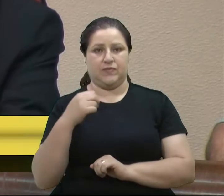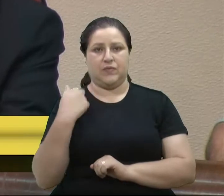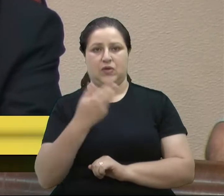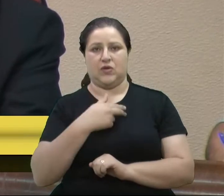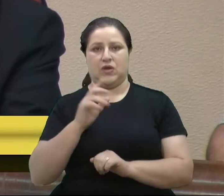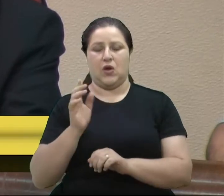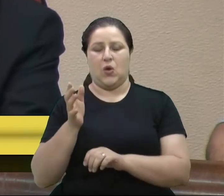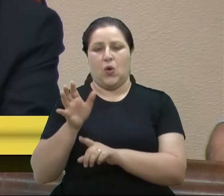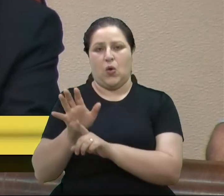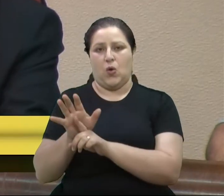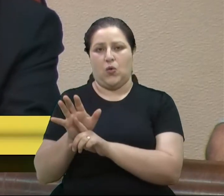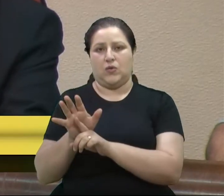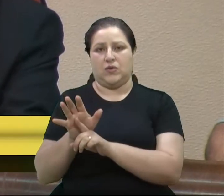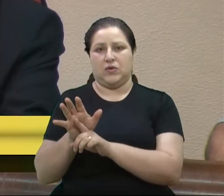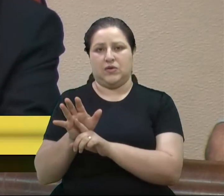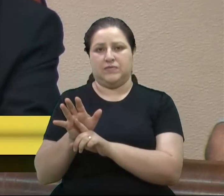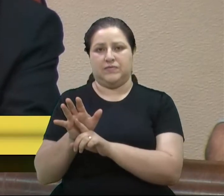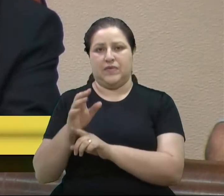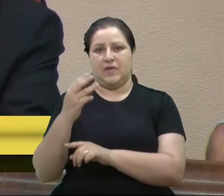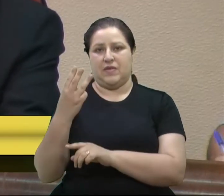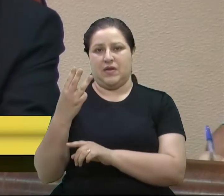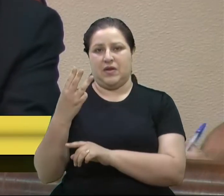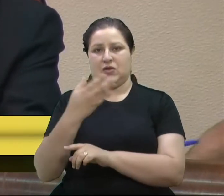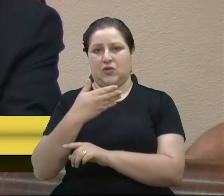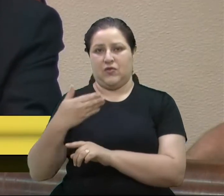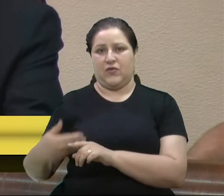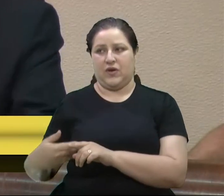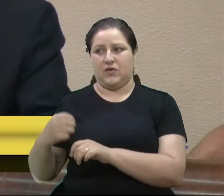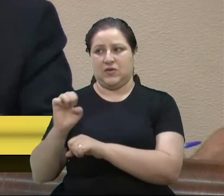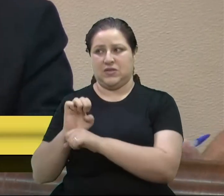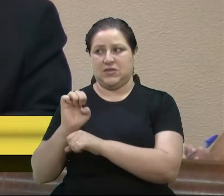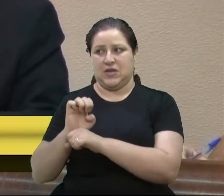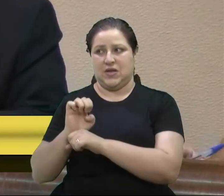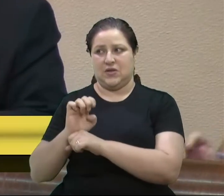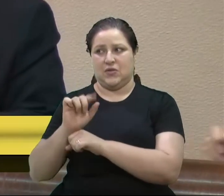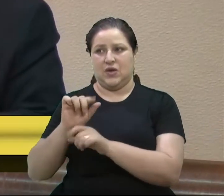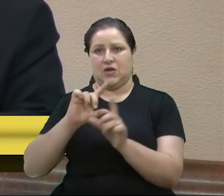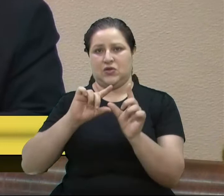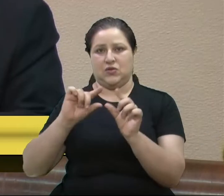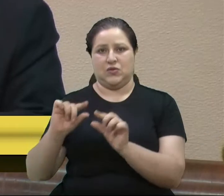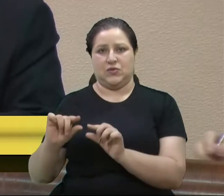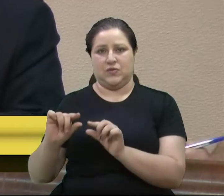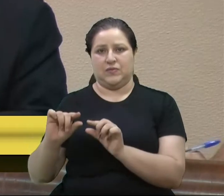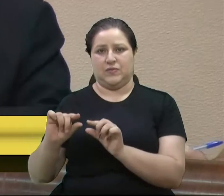imposta pelos últimos três governos do Estado, por entendermos que a dívida,